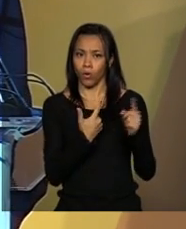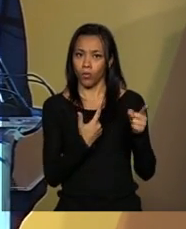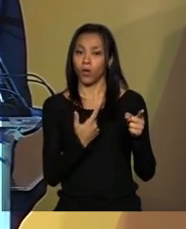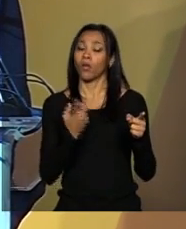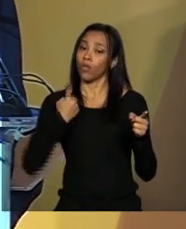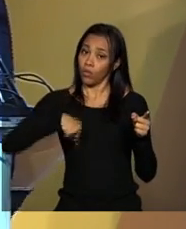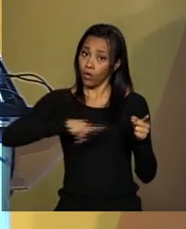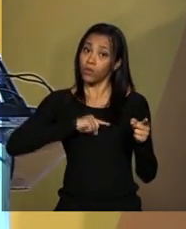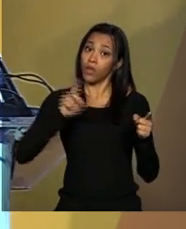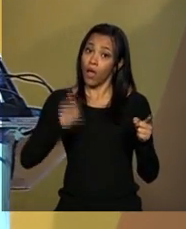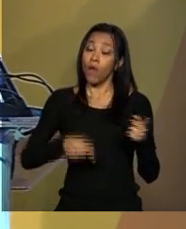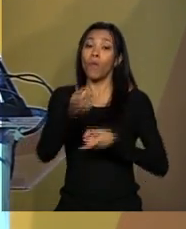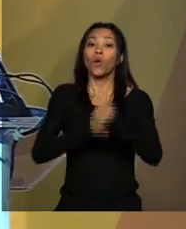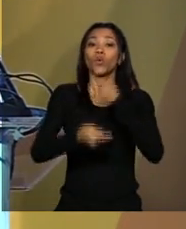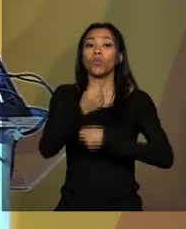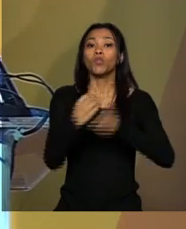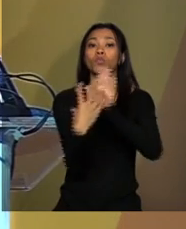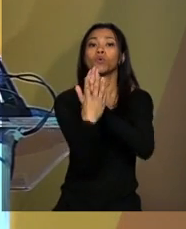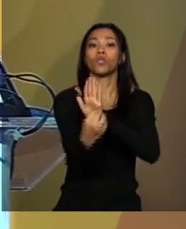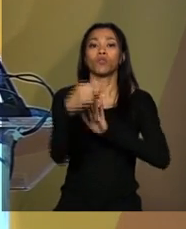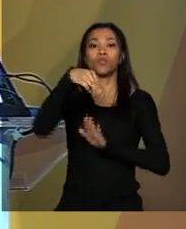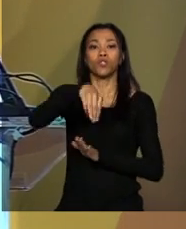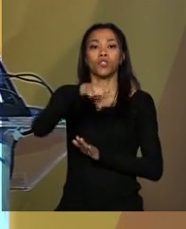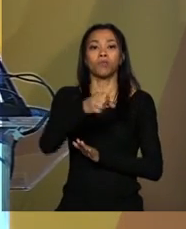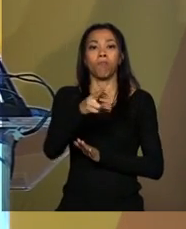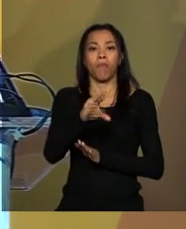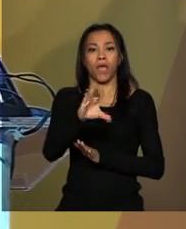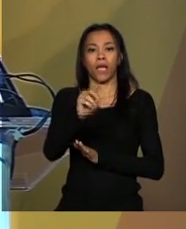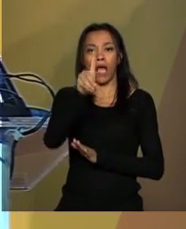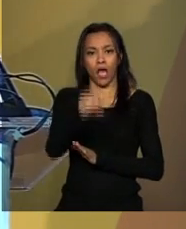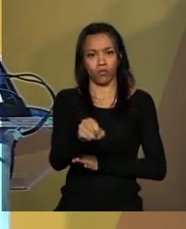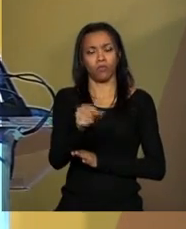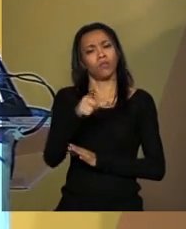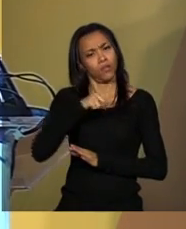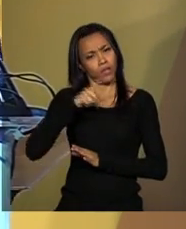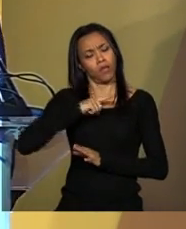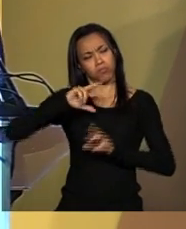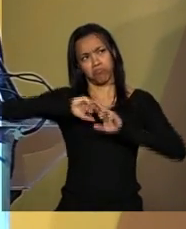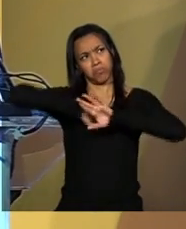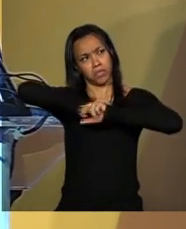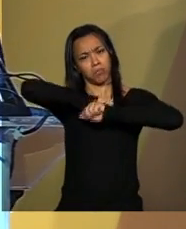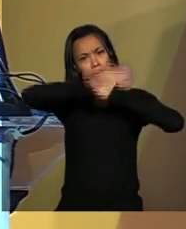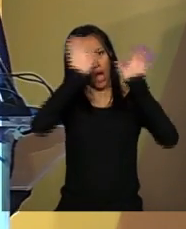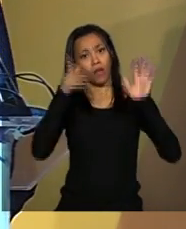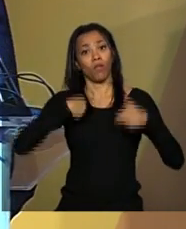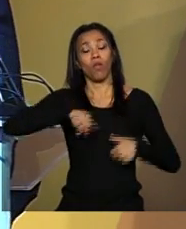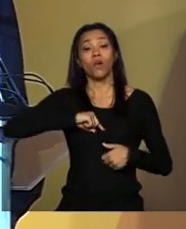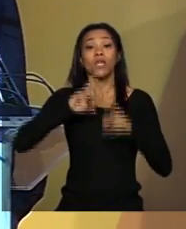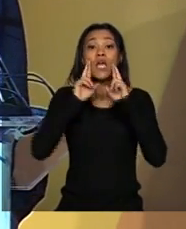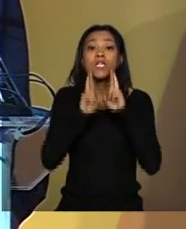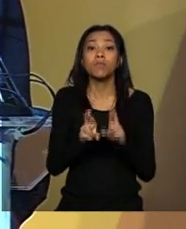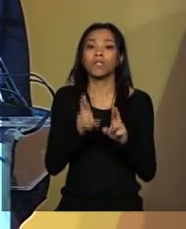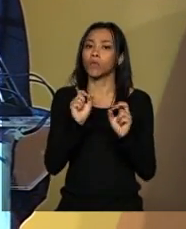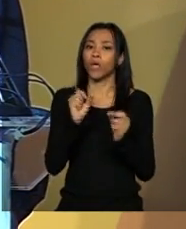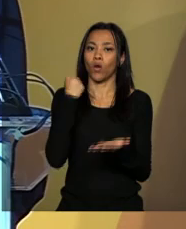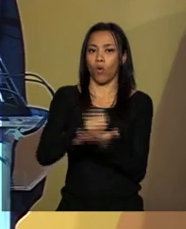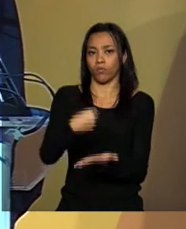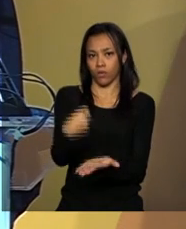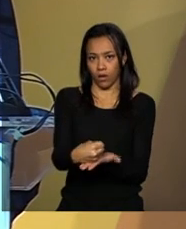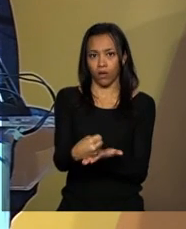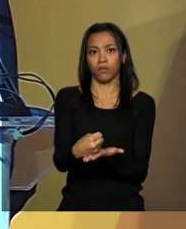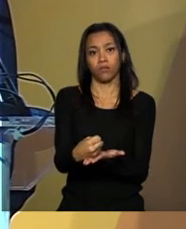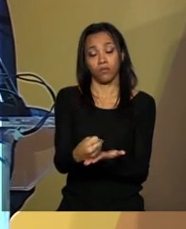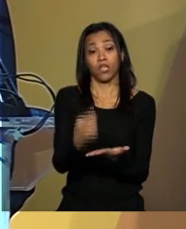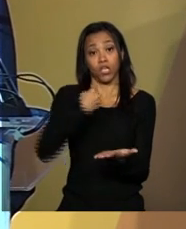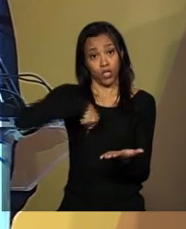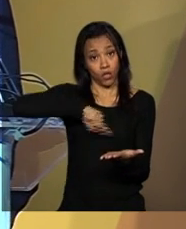de mercado, temos tradição de transparência, respeitamos contratos e temos uma institucionalidade